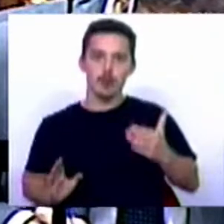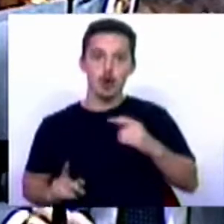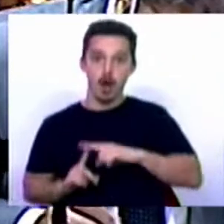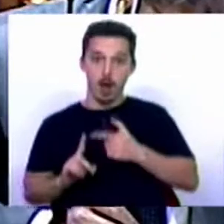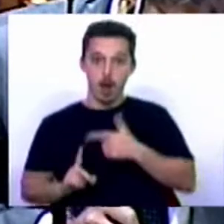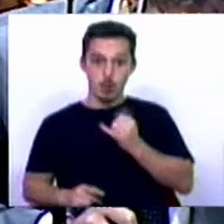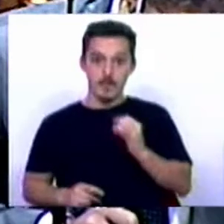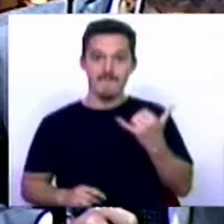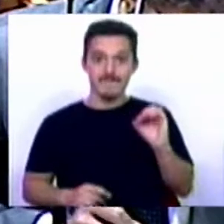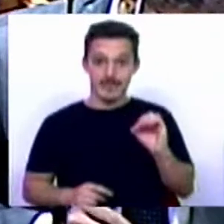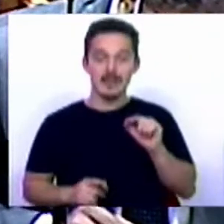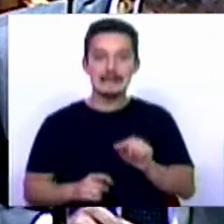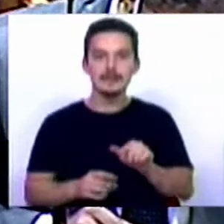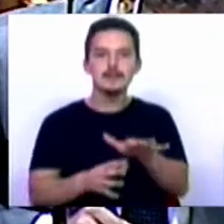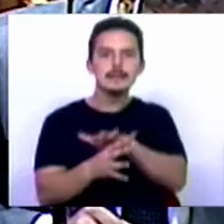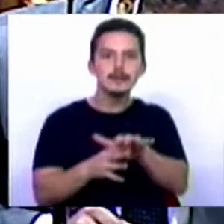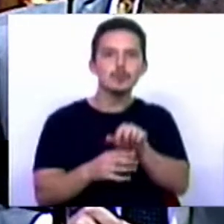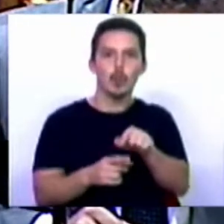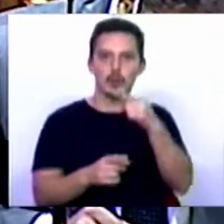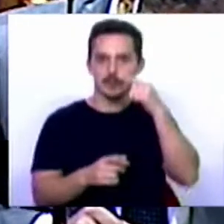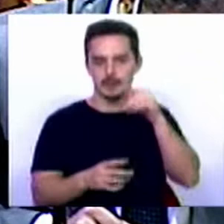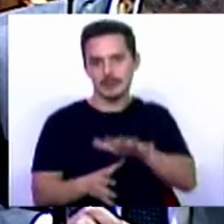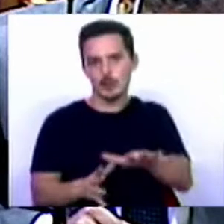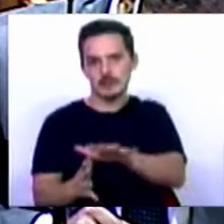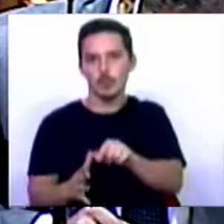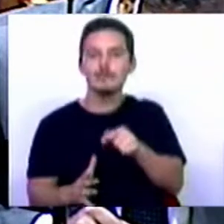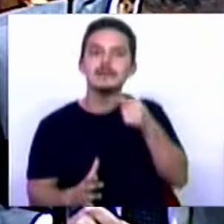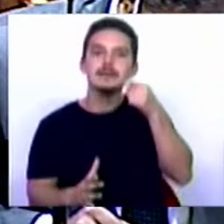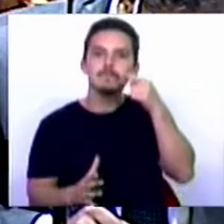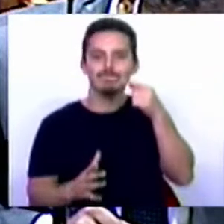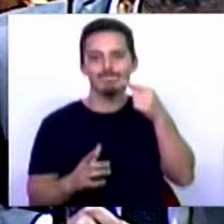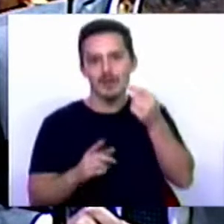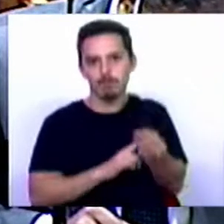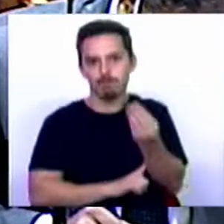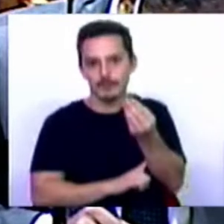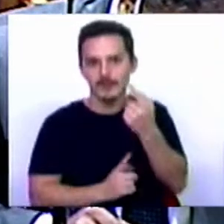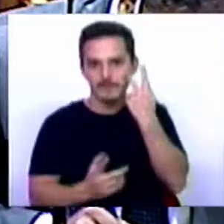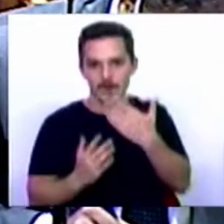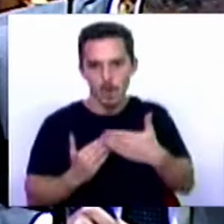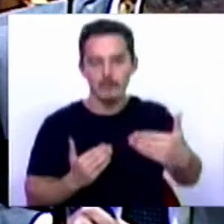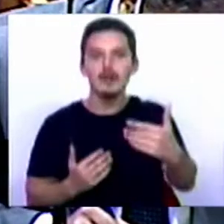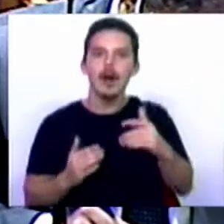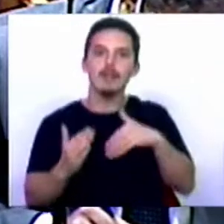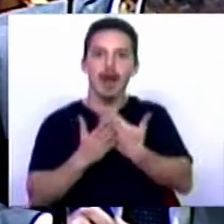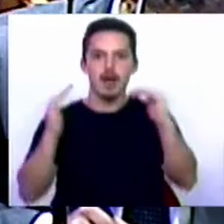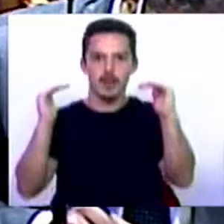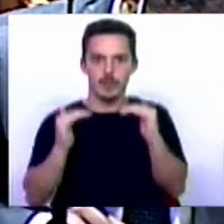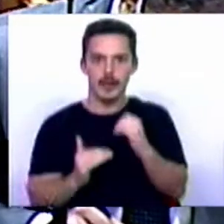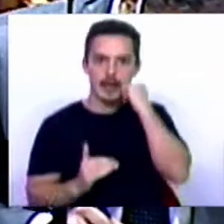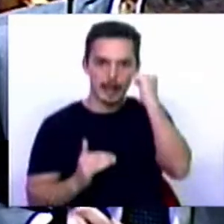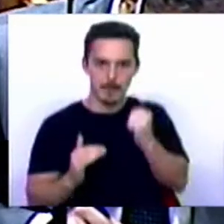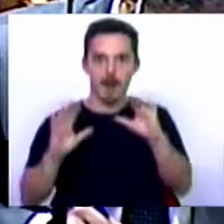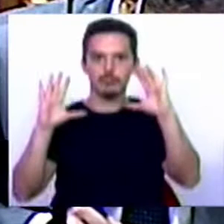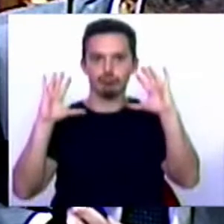esta circunstância especial que vivemos contribui para uma redução da criminalidade geral